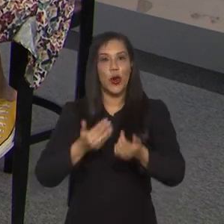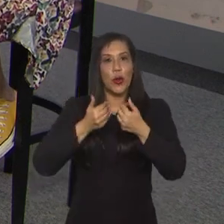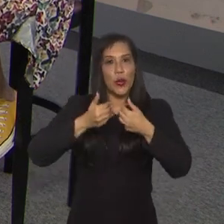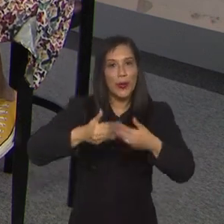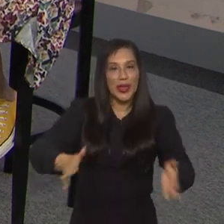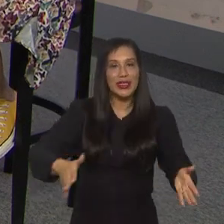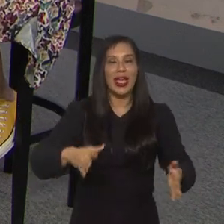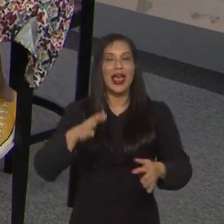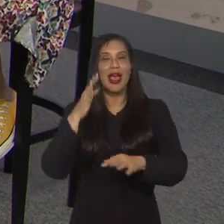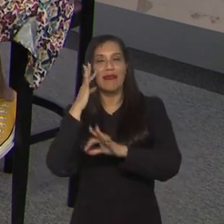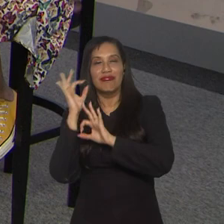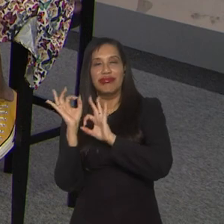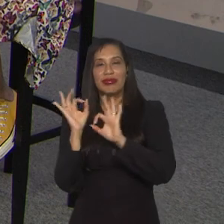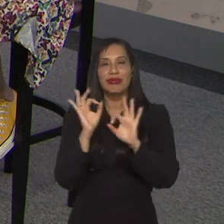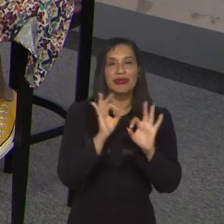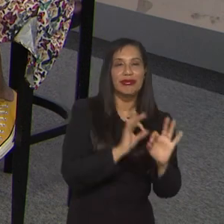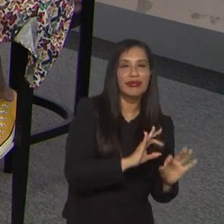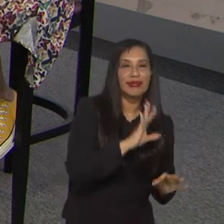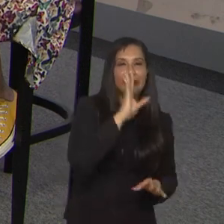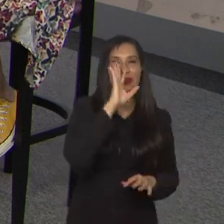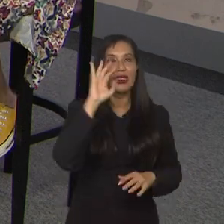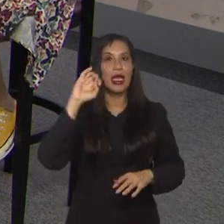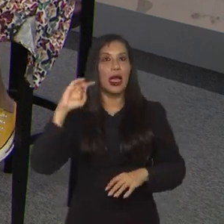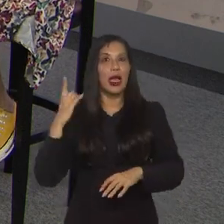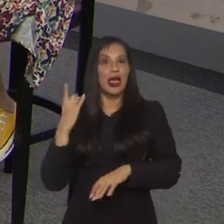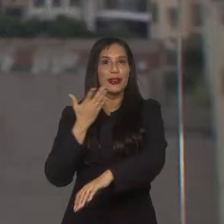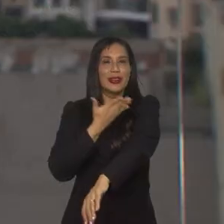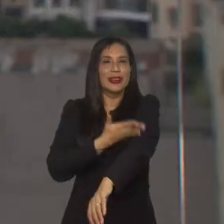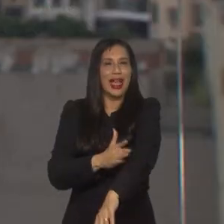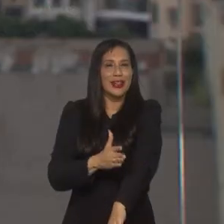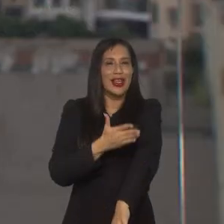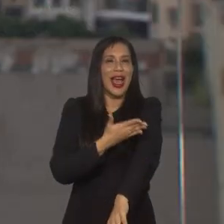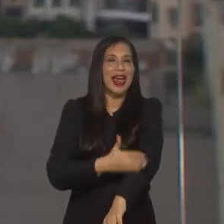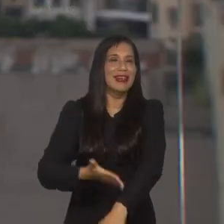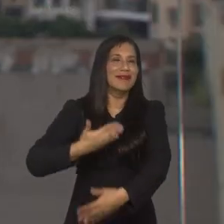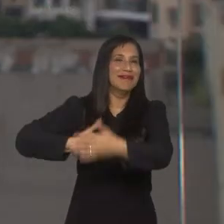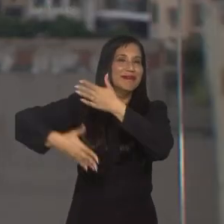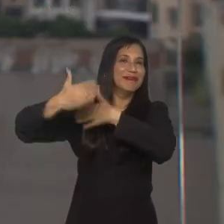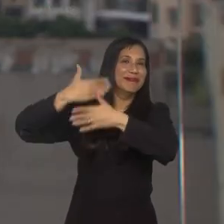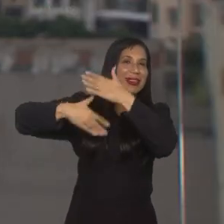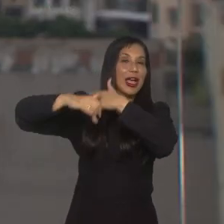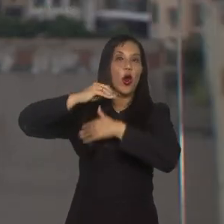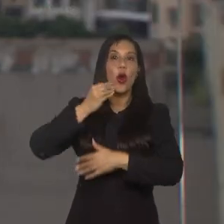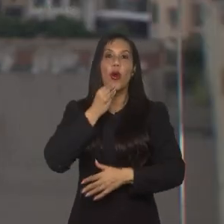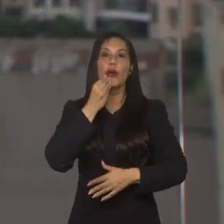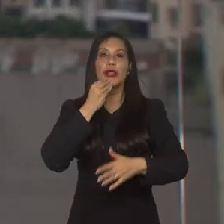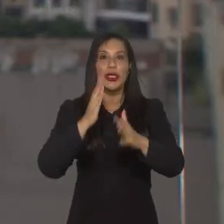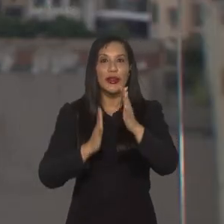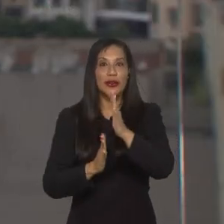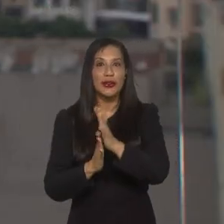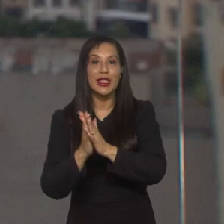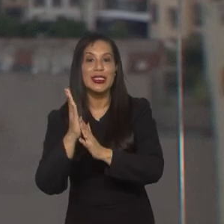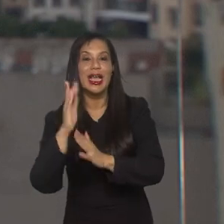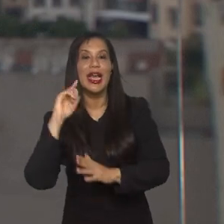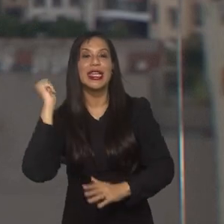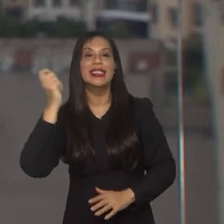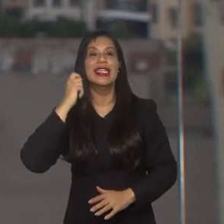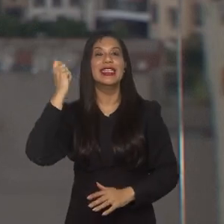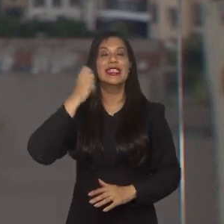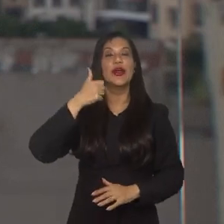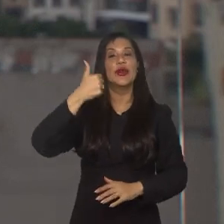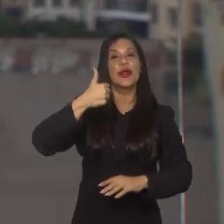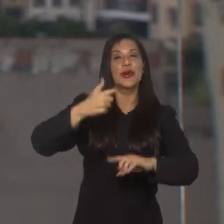acompanhar a seleção quando eu ainda era estagiária e eu tive a oportunidade de viajar com a seleção no primeiro